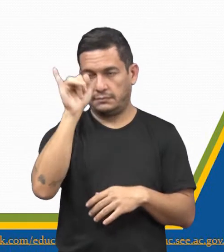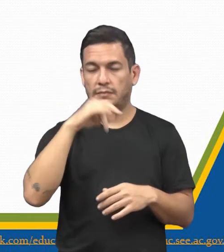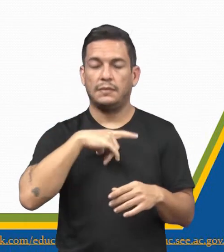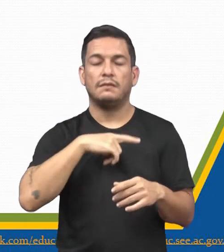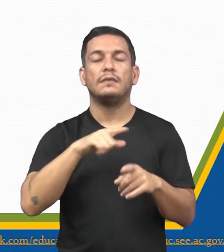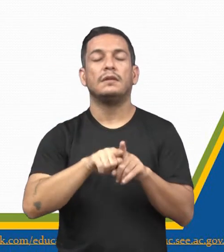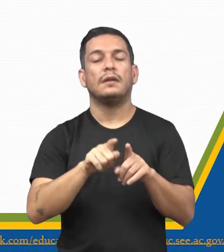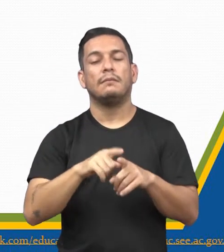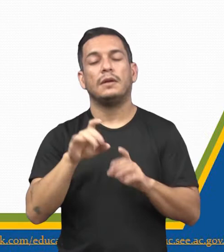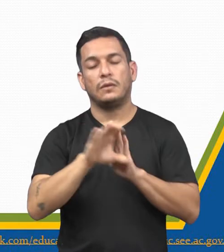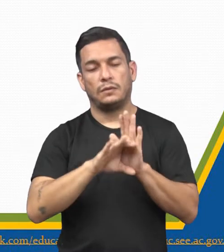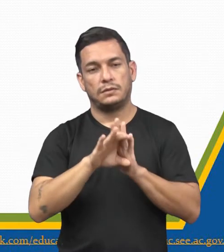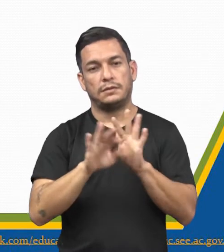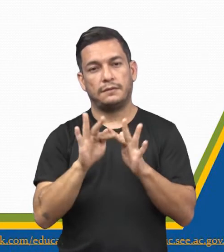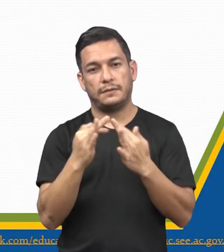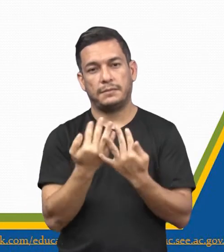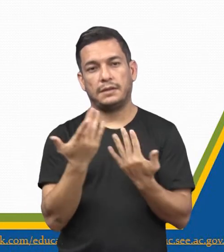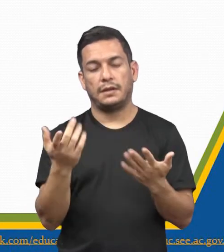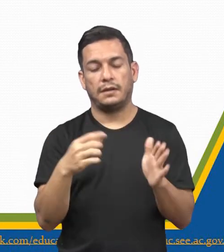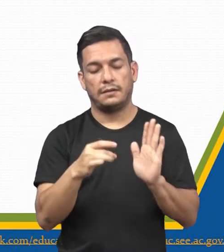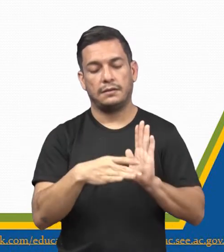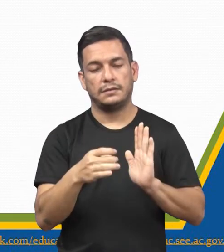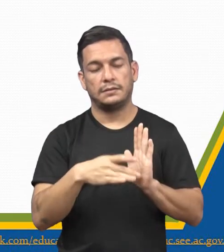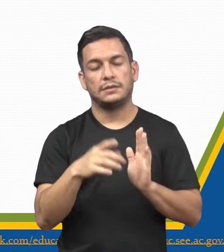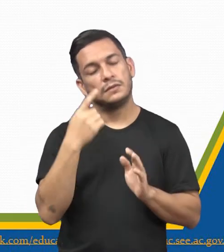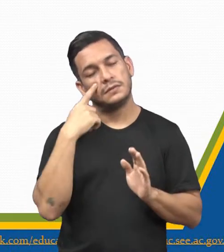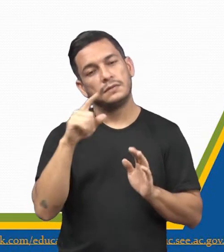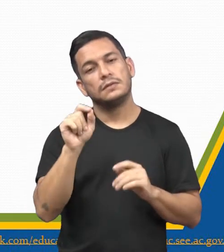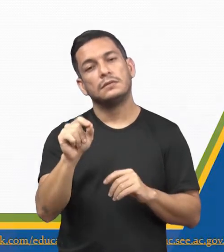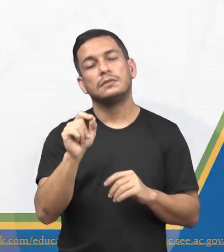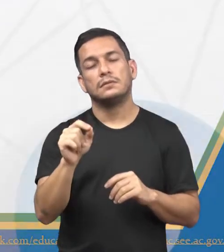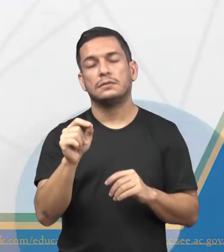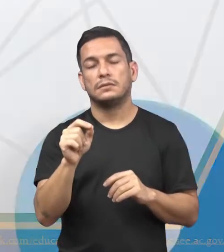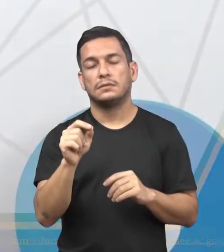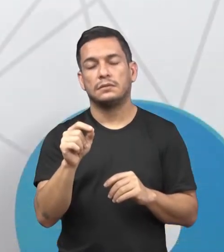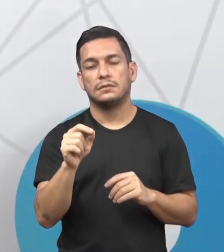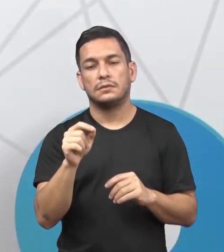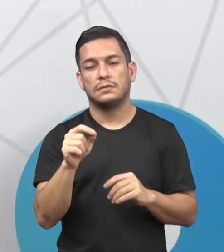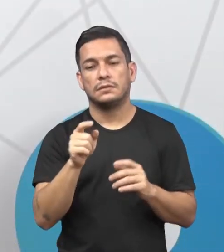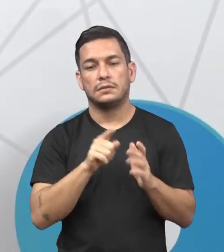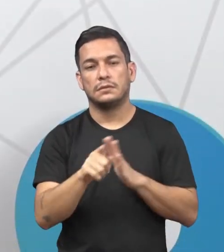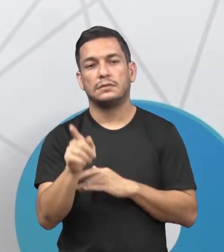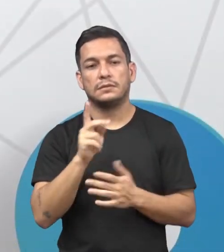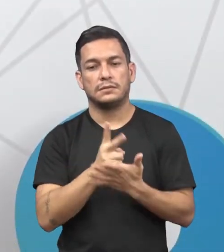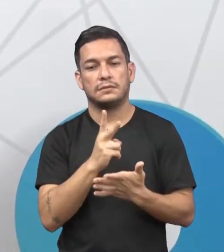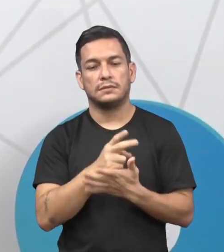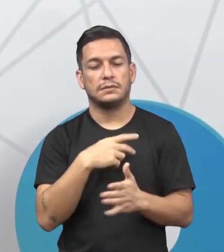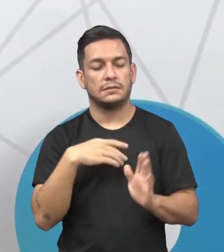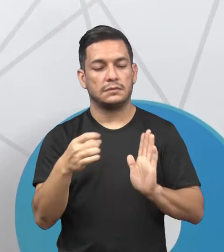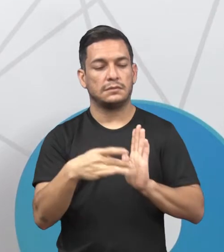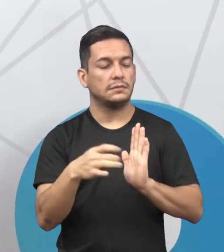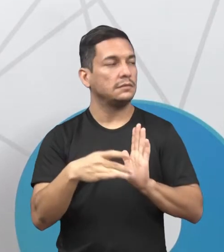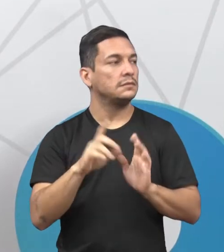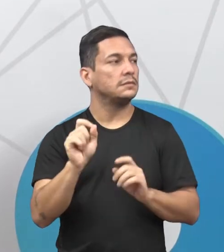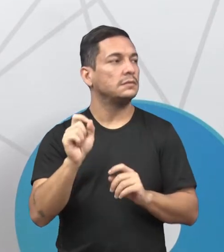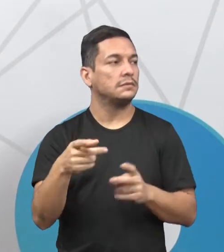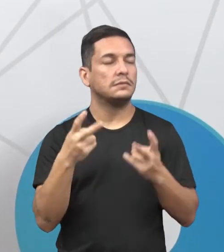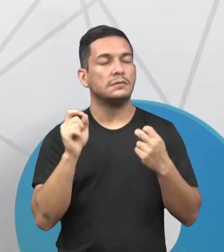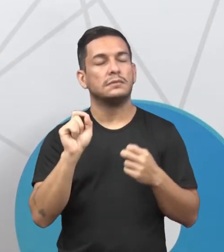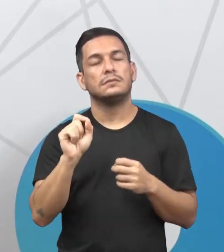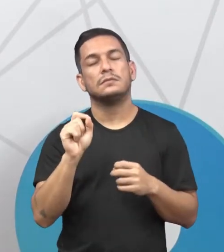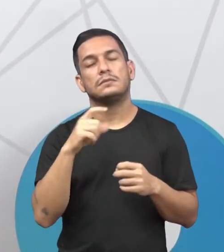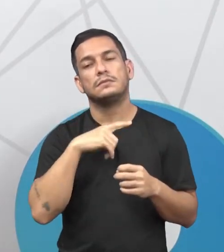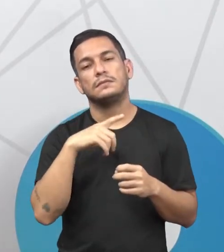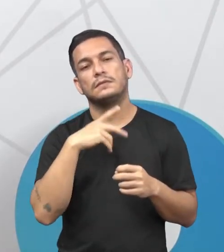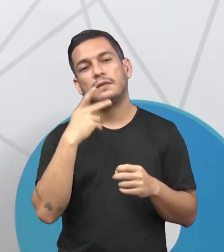de família. Opa, destaquem aí, quando vocês estiverem fazendo alguma questão, sempre destaquem. Percebam que ele está